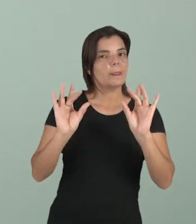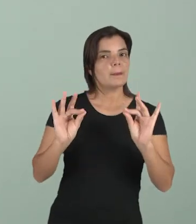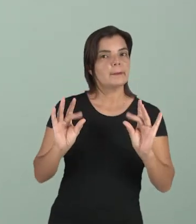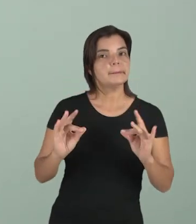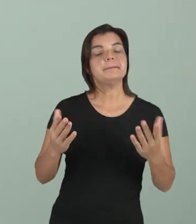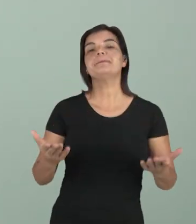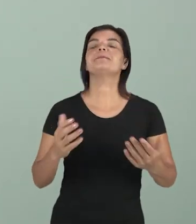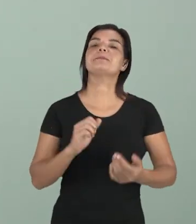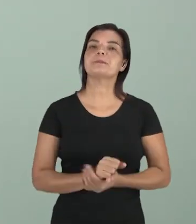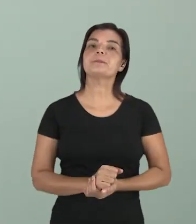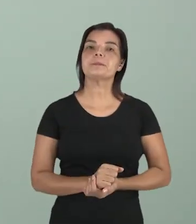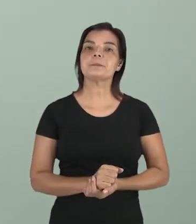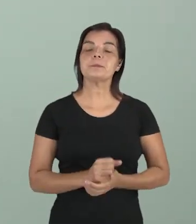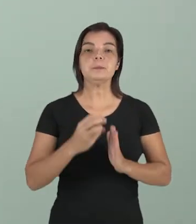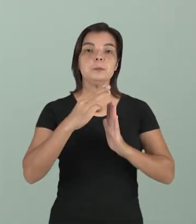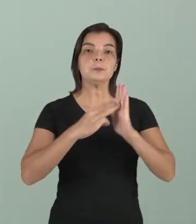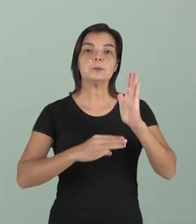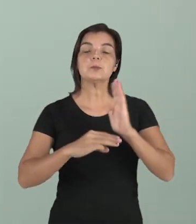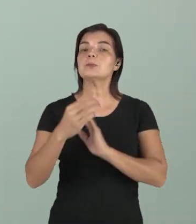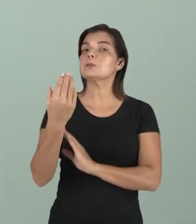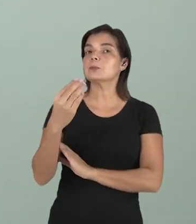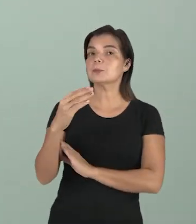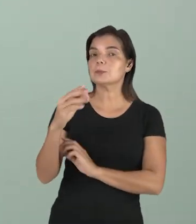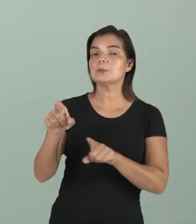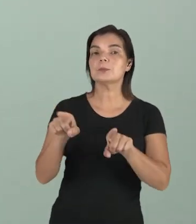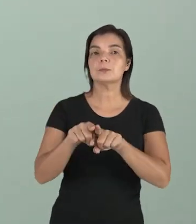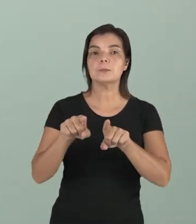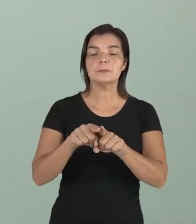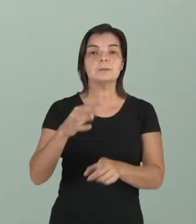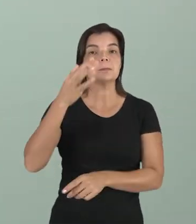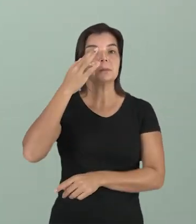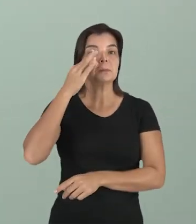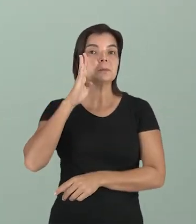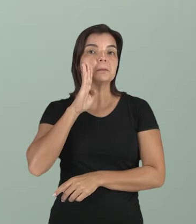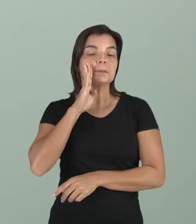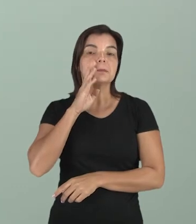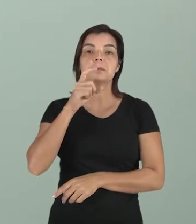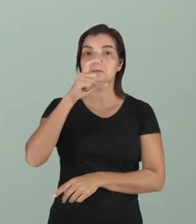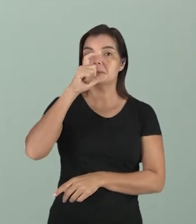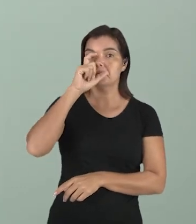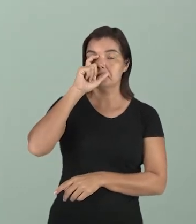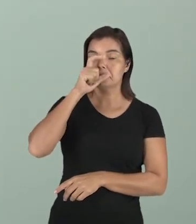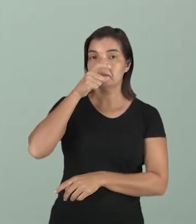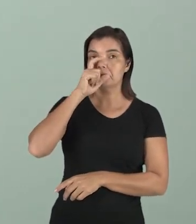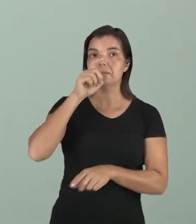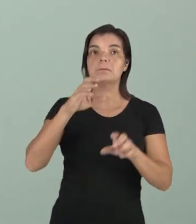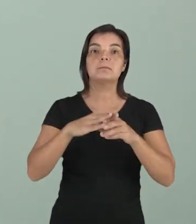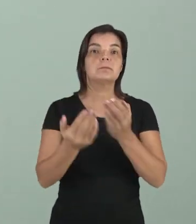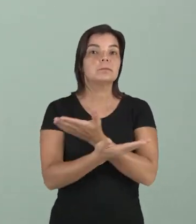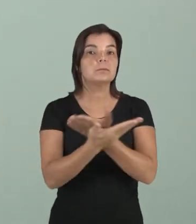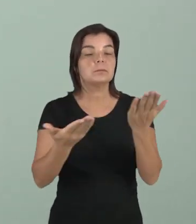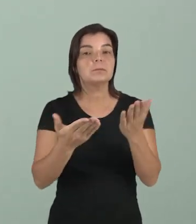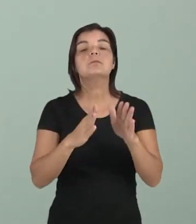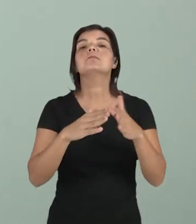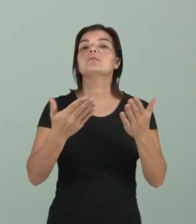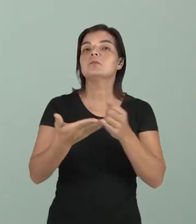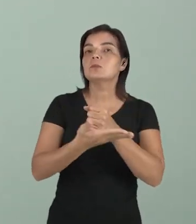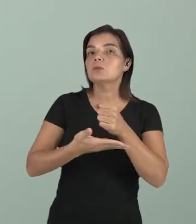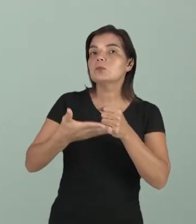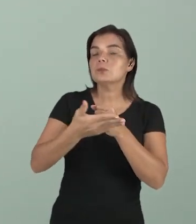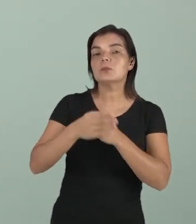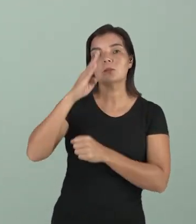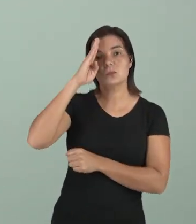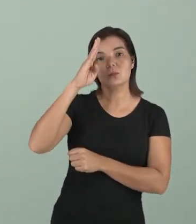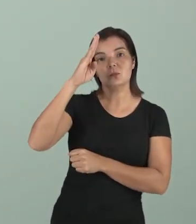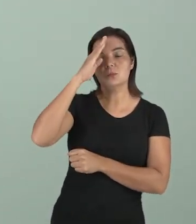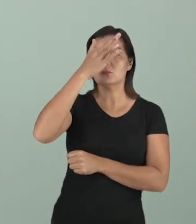detalhes, sobre os métodos científicos de Bacon e de Descartes, e mostrar de forma clara para vocês, quais são as bases, os